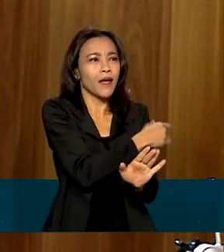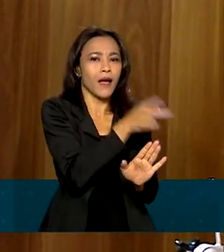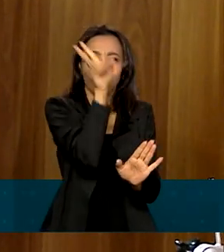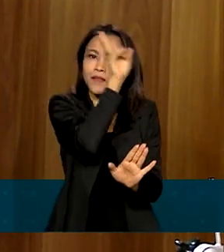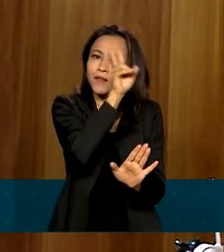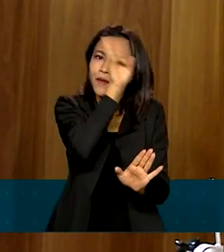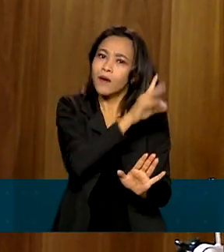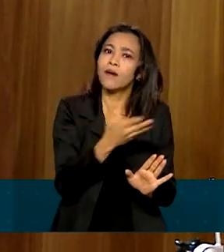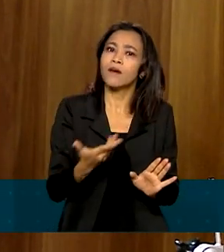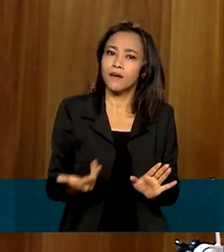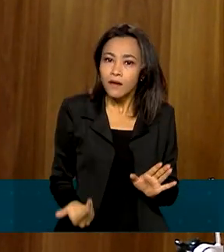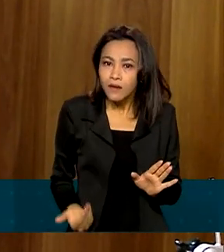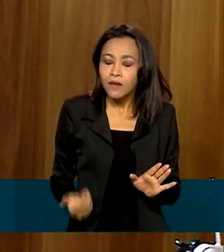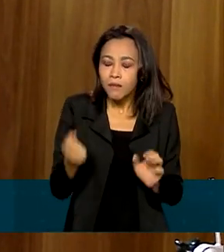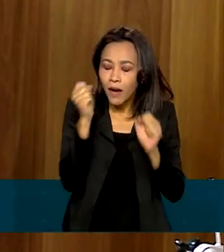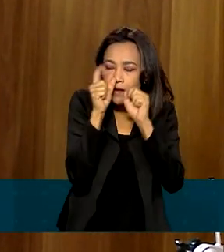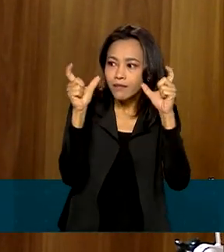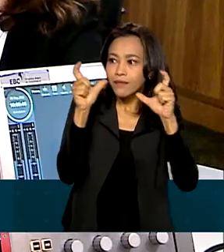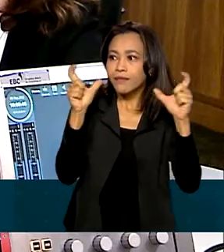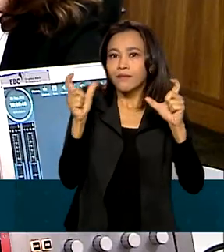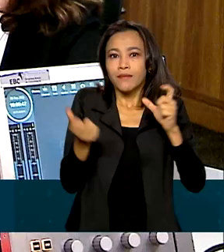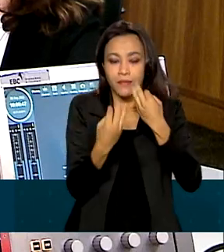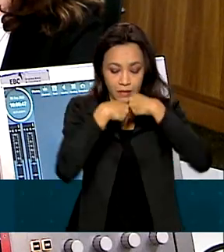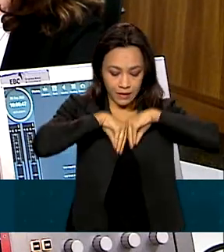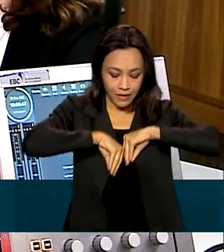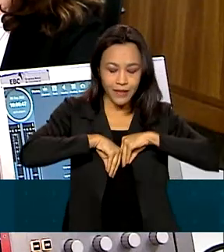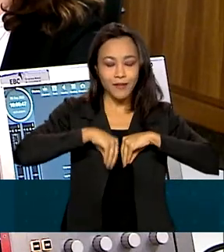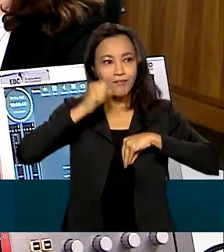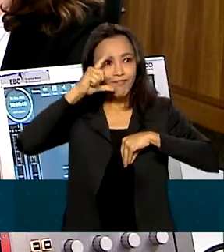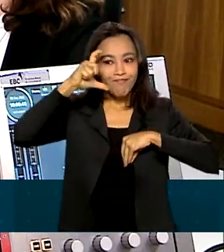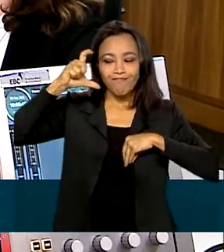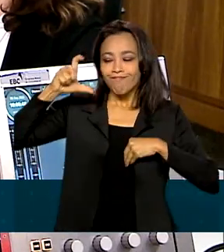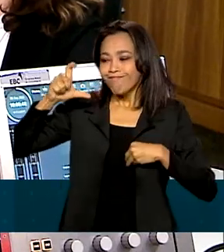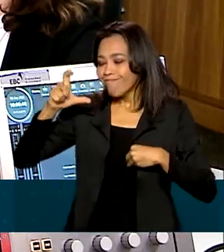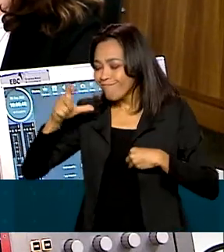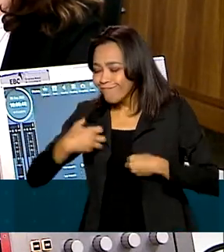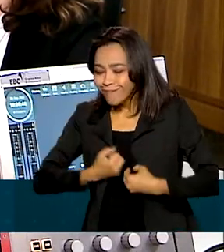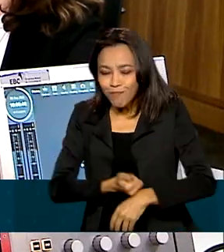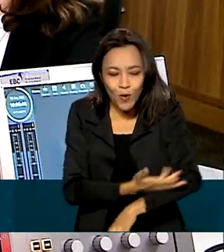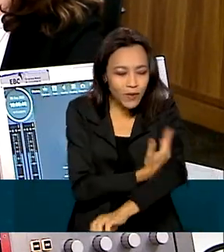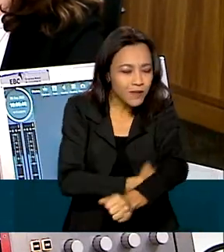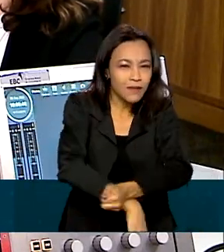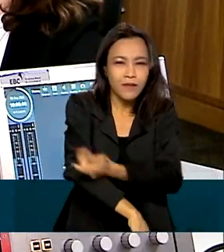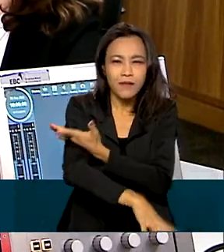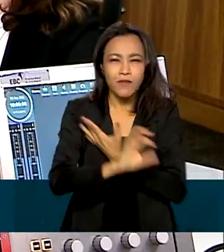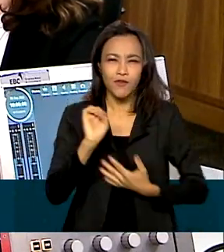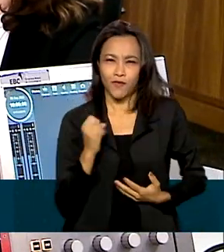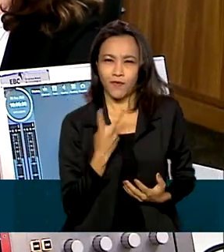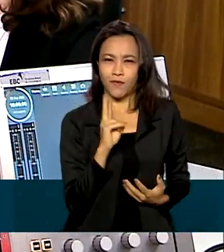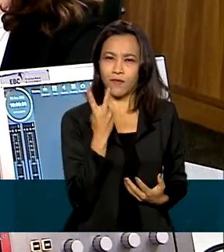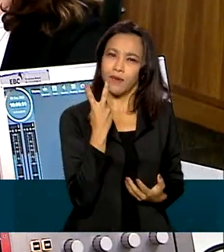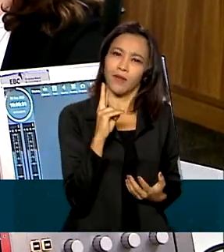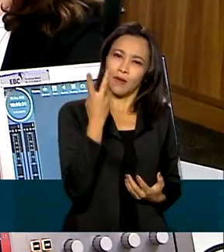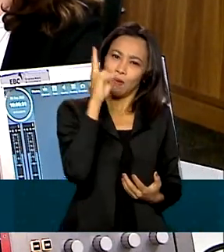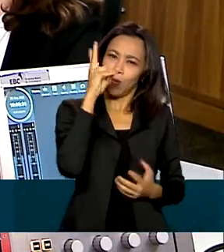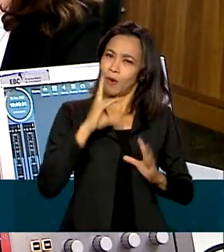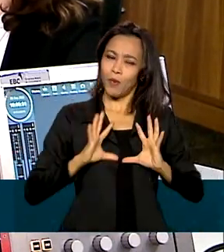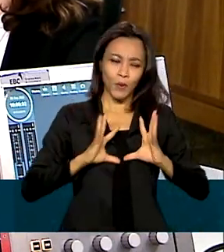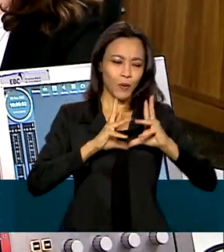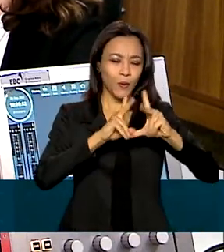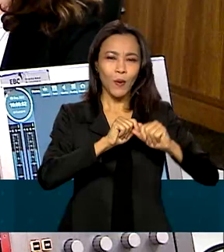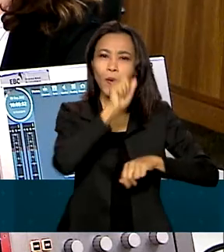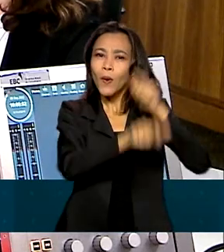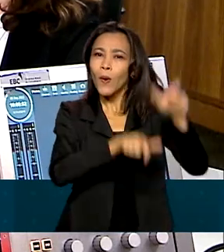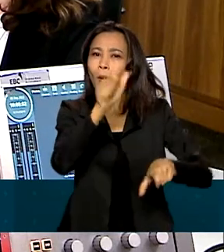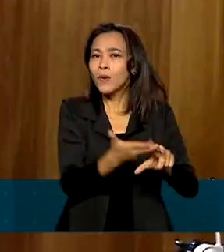desperte no interior de cada um de nós, nas nossas emoções, essa valorização por todos aqueles que deram a sua vida,